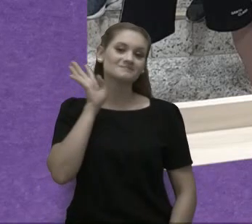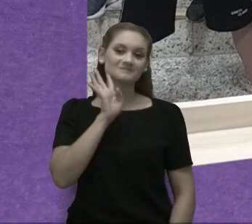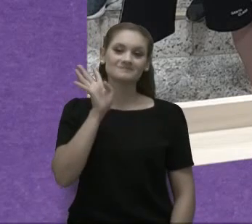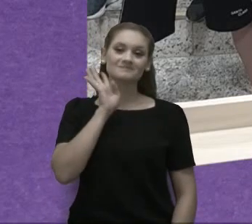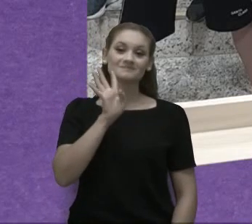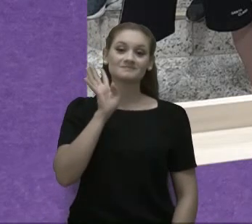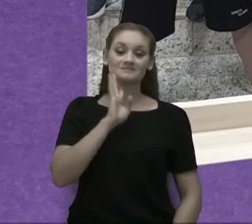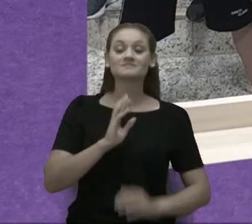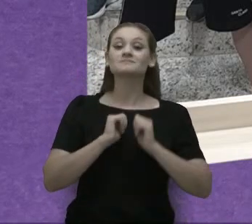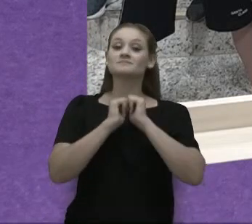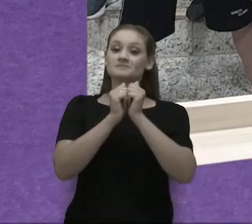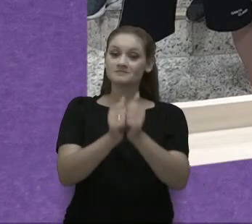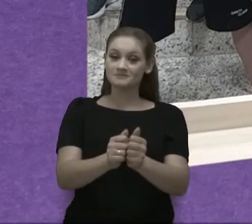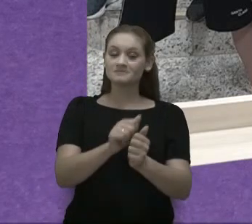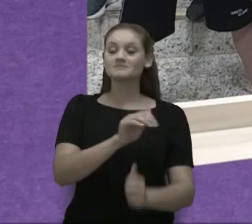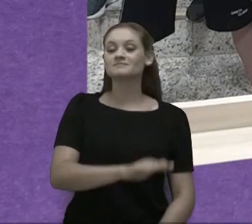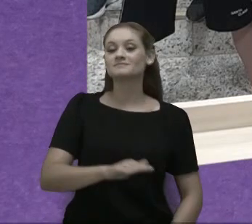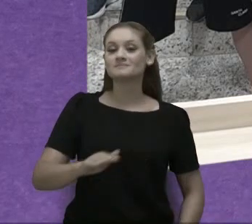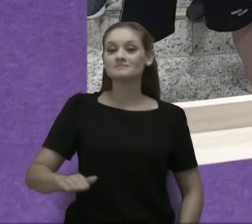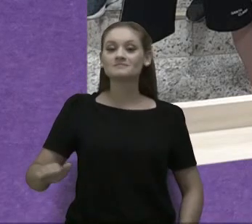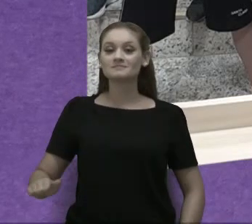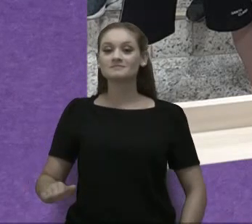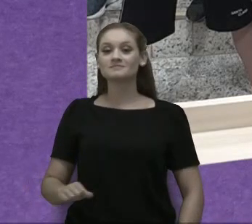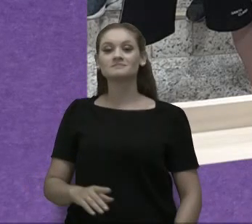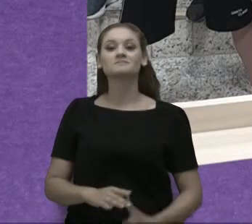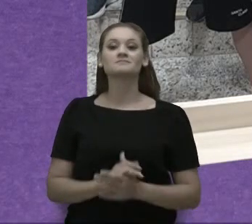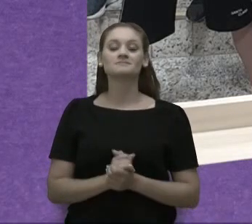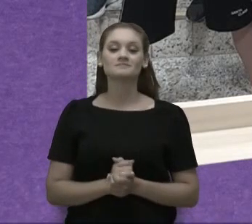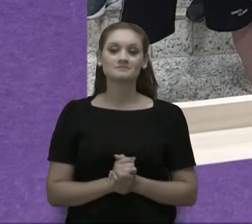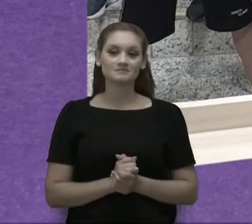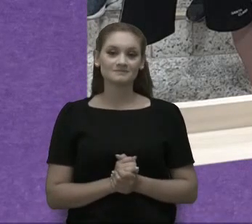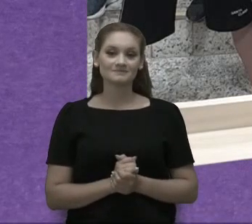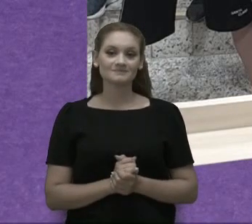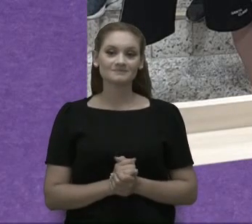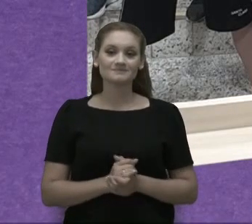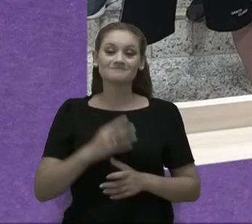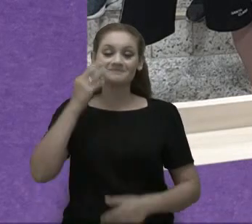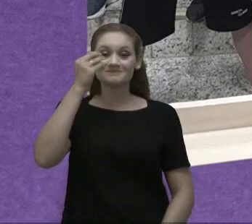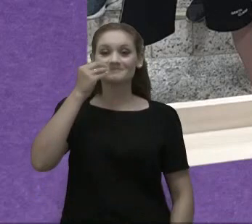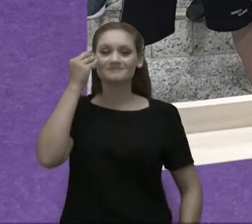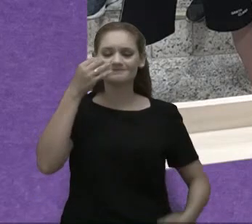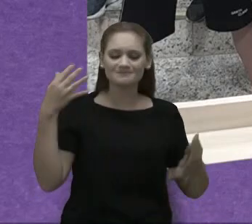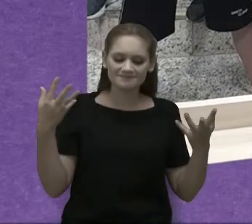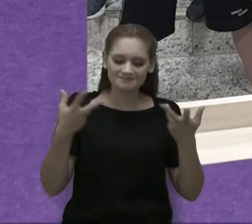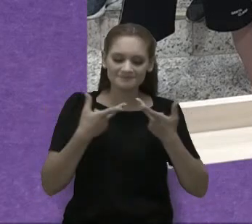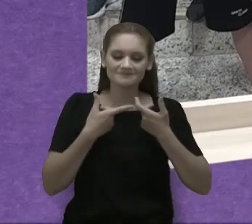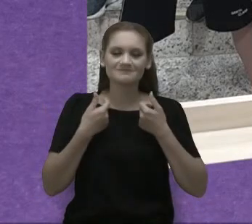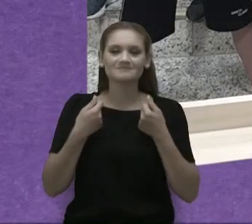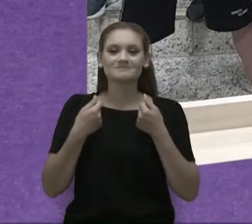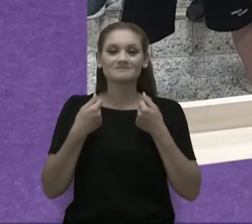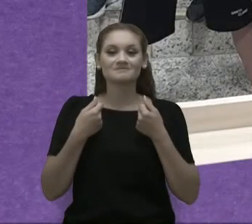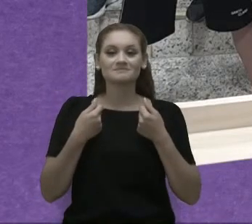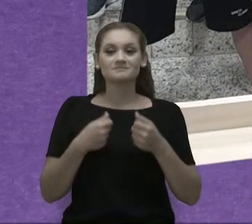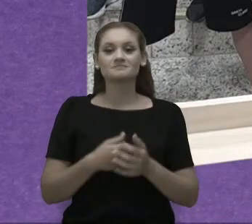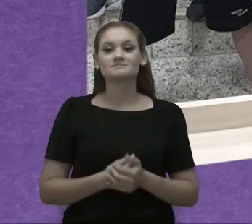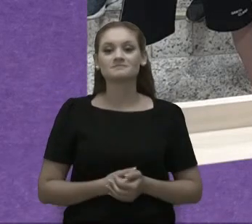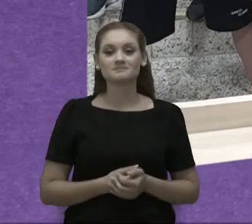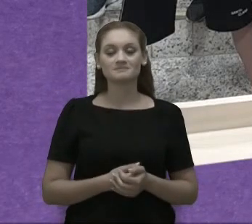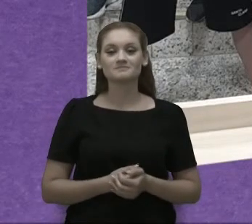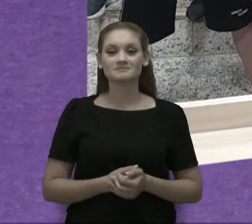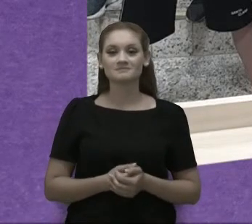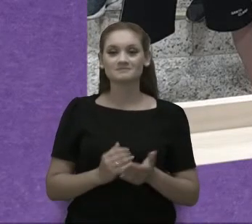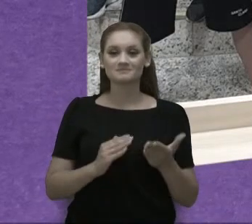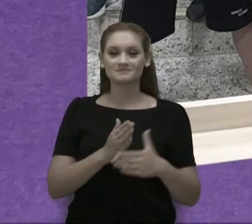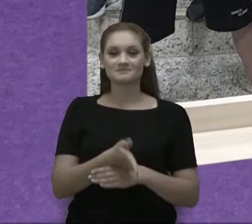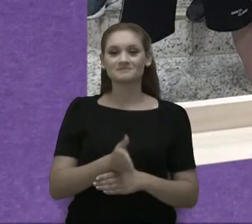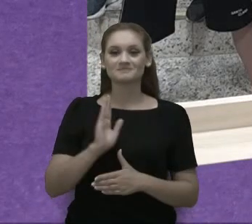estar com as crianças, estar com os alunos. É uma experiência incrível, eu falo sempre isso. Eu entrei aqui nessa